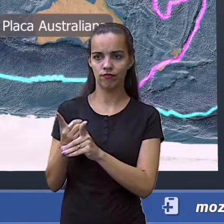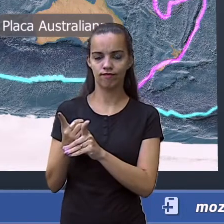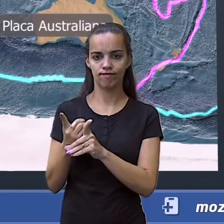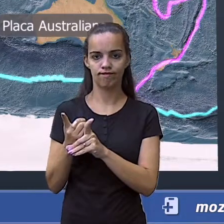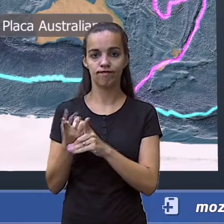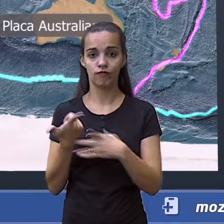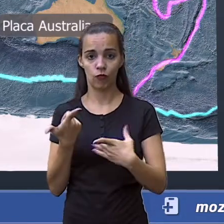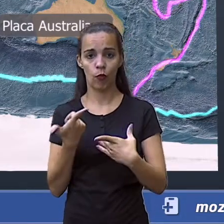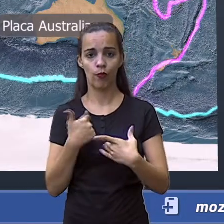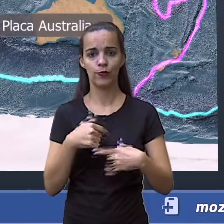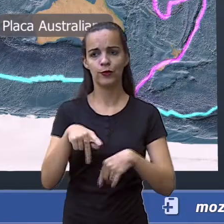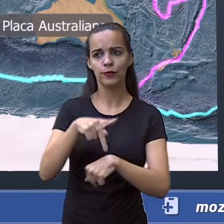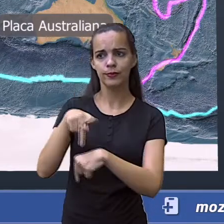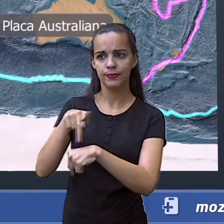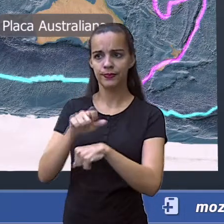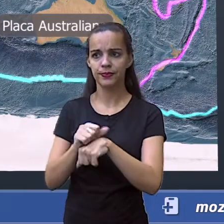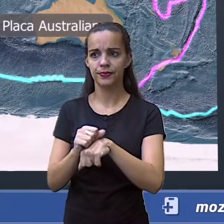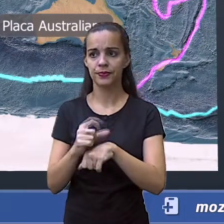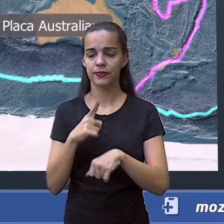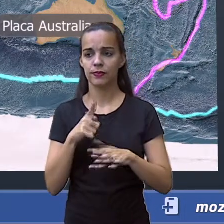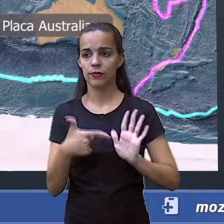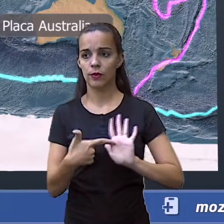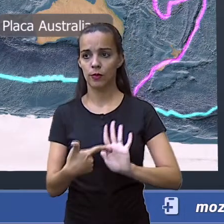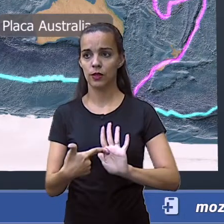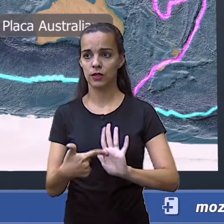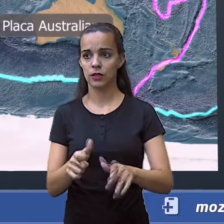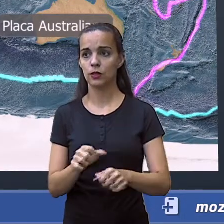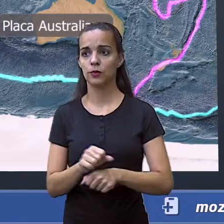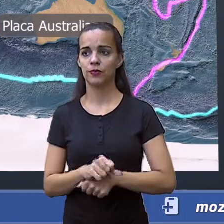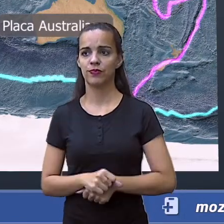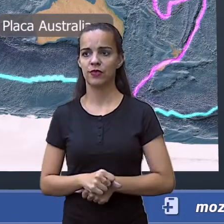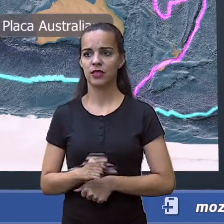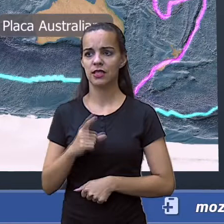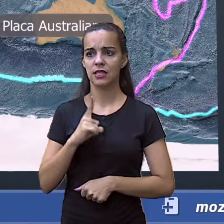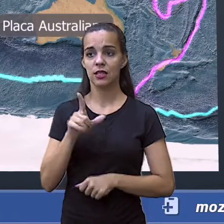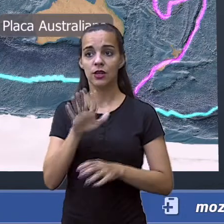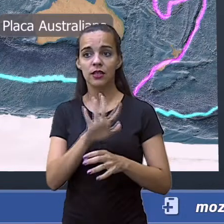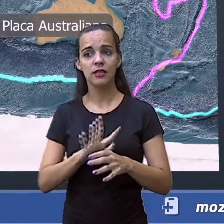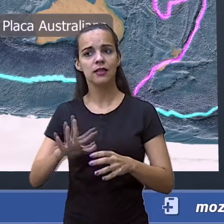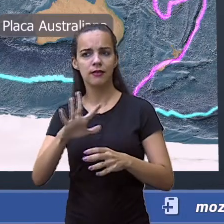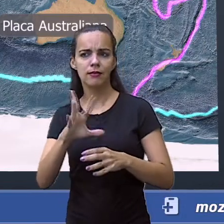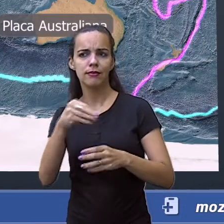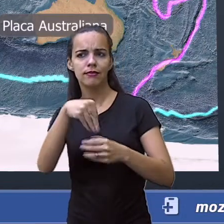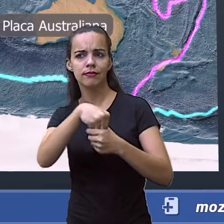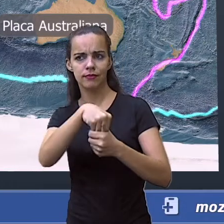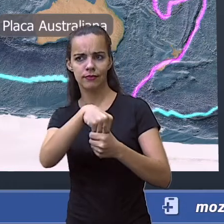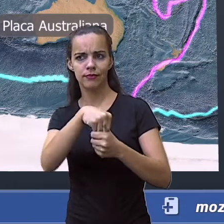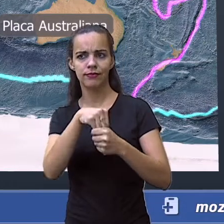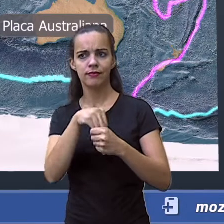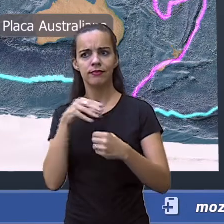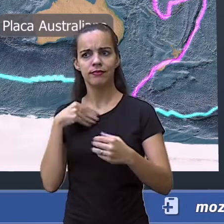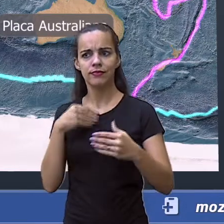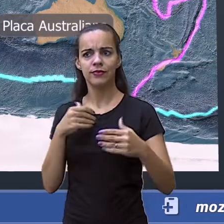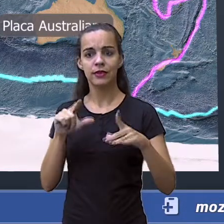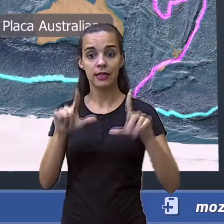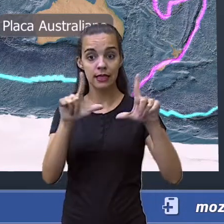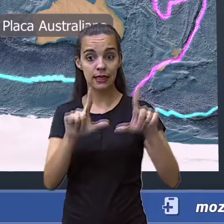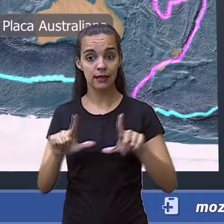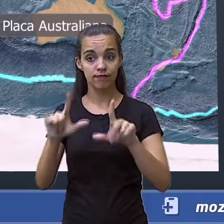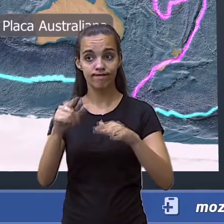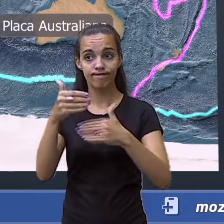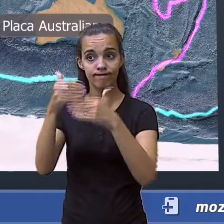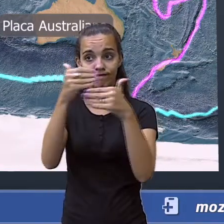placas. Então, nós temos aqui várias placas que se chocam e isso